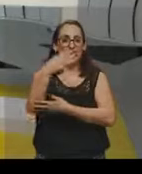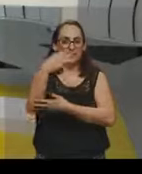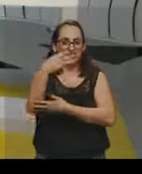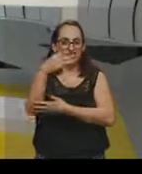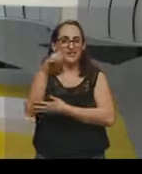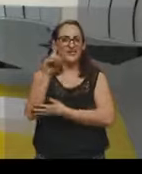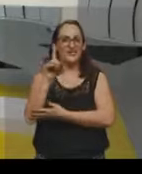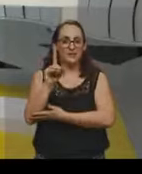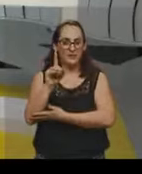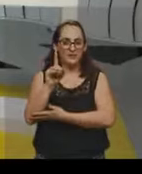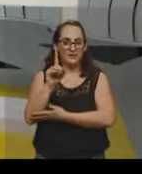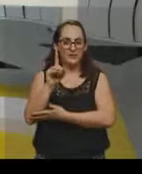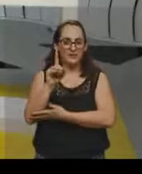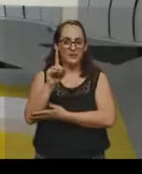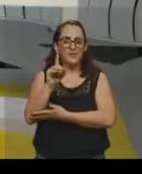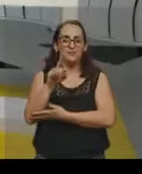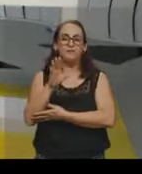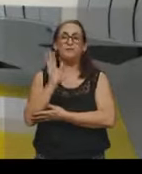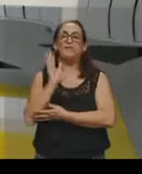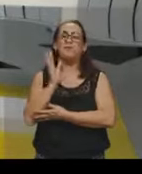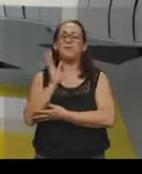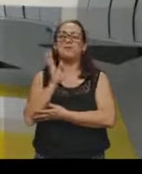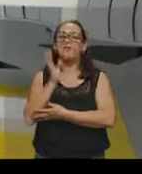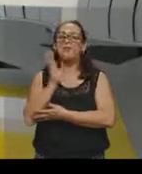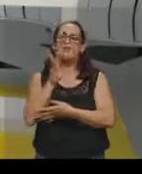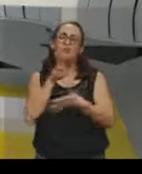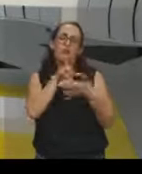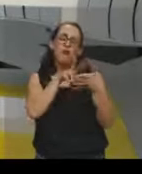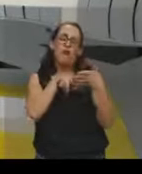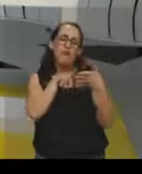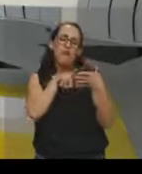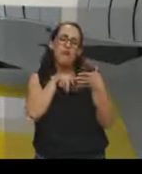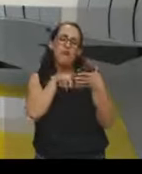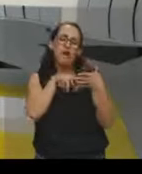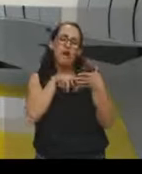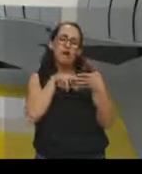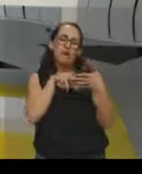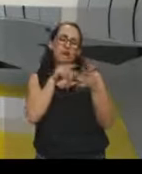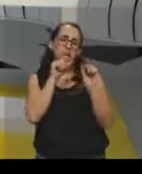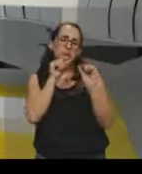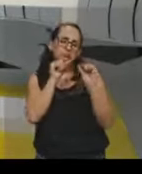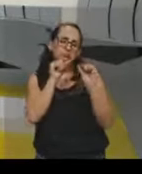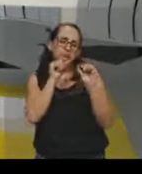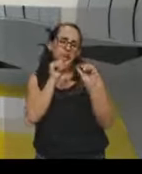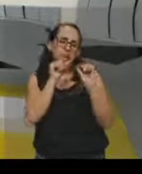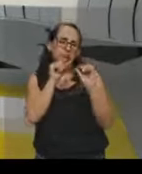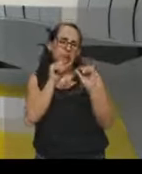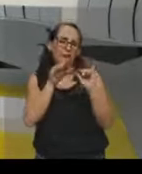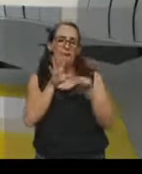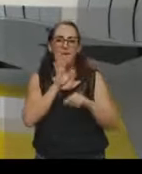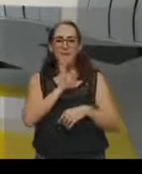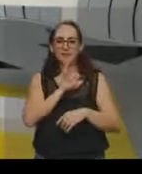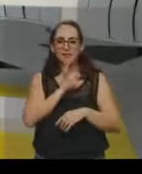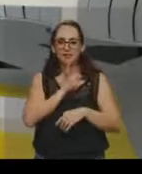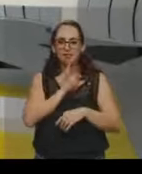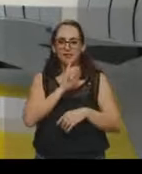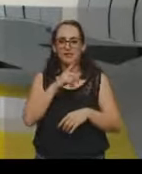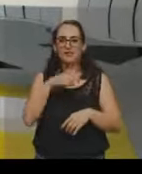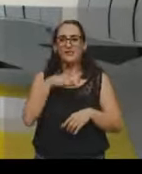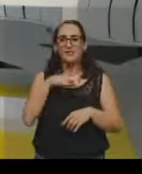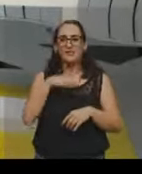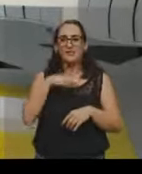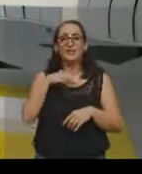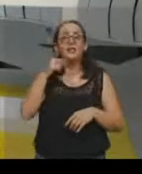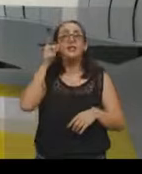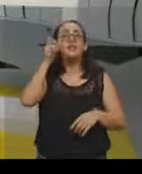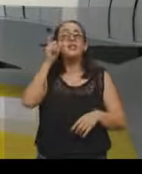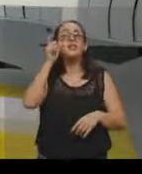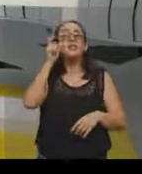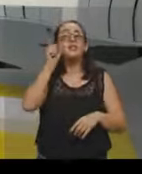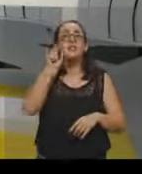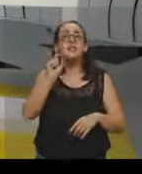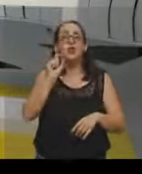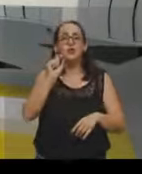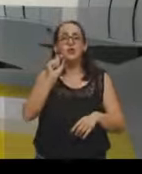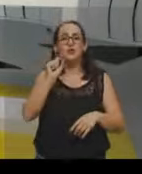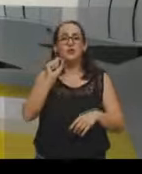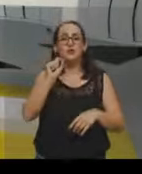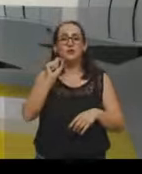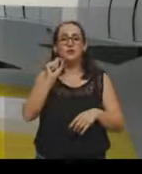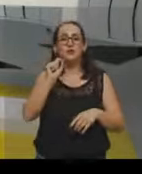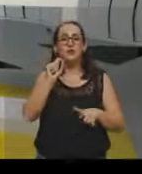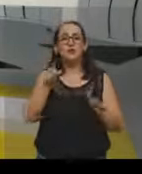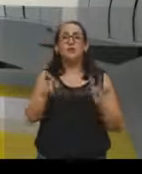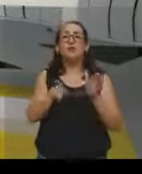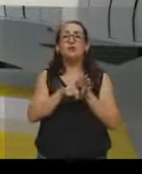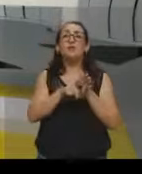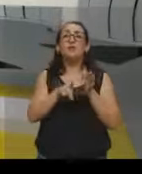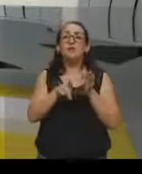pouquinho. Eu li alguma coisa sobre. E o interessante é que mais uma vez o estudo foi feito a